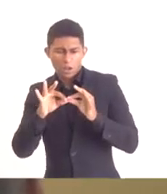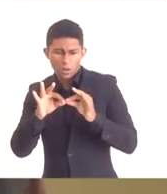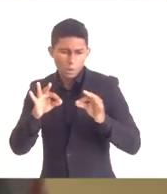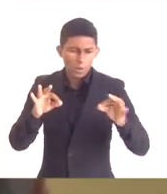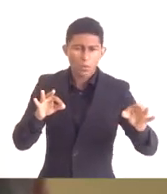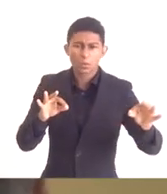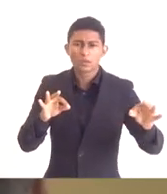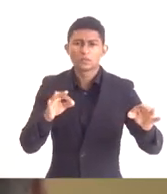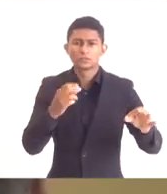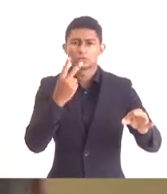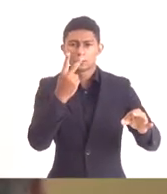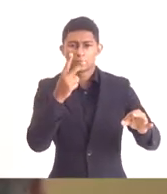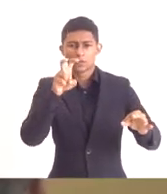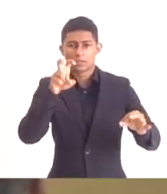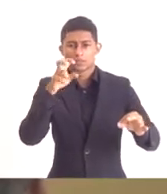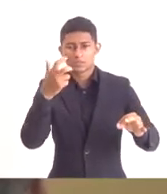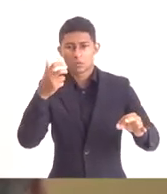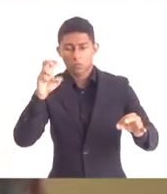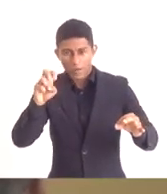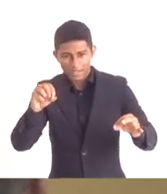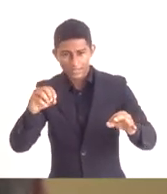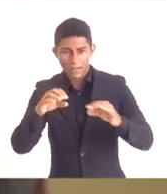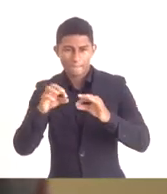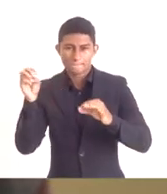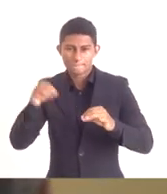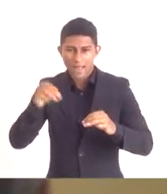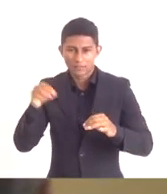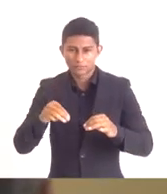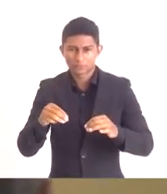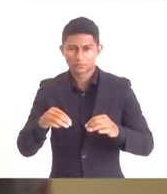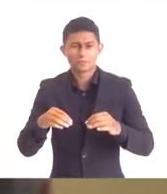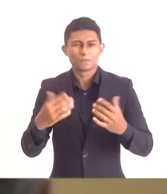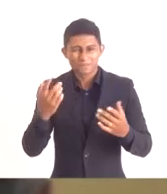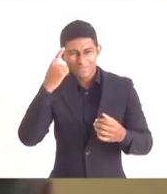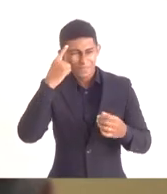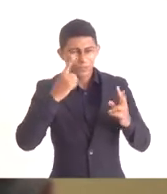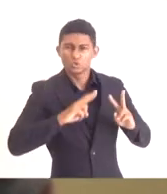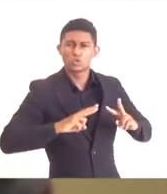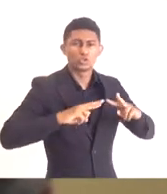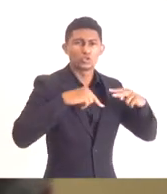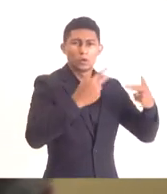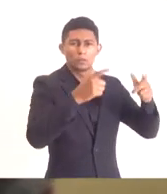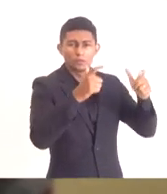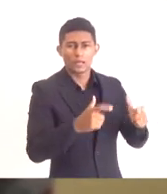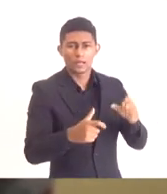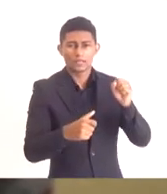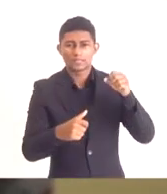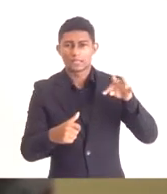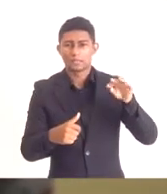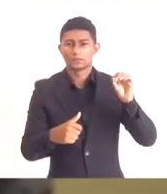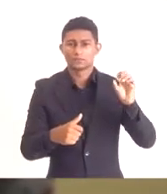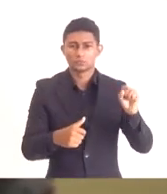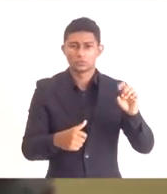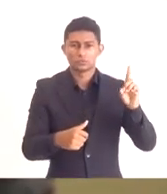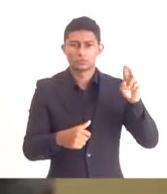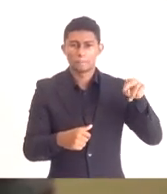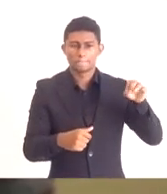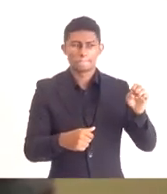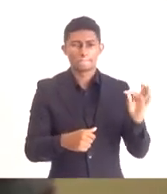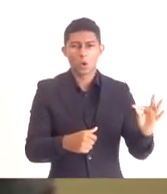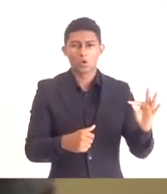metros. Ela é o dobro da pista do Santos Dumont, que tem 1.300 metros. Quase o dobro, na verdade.